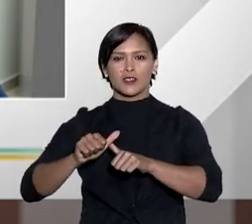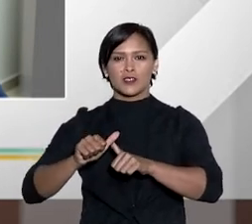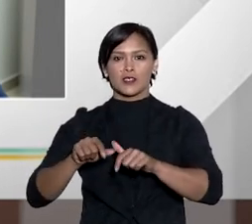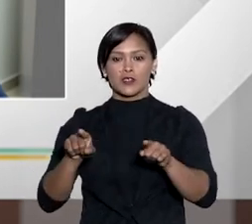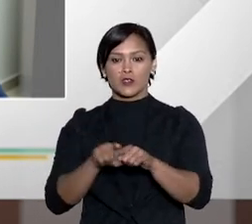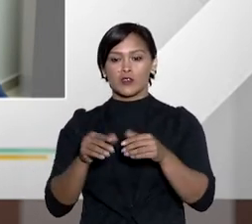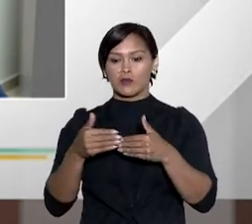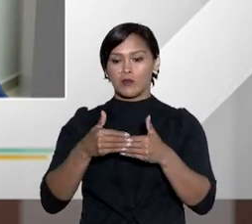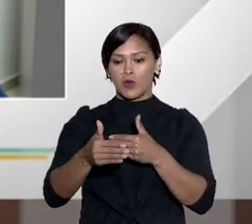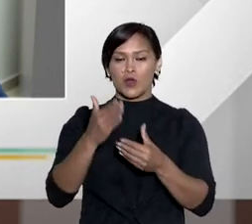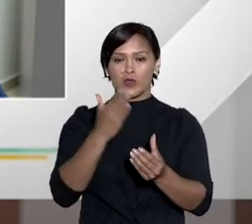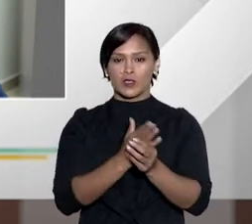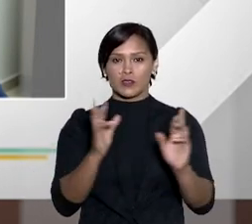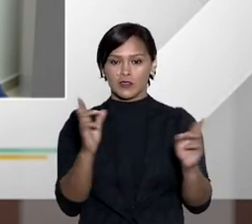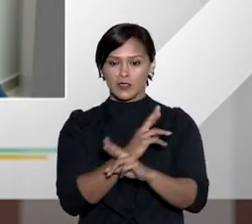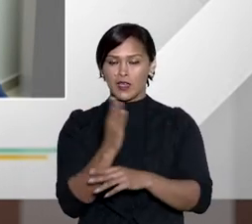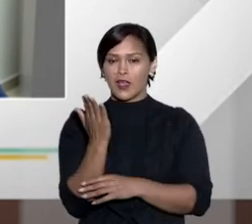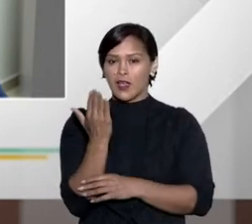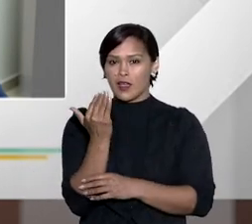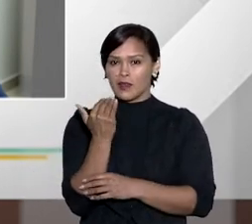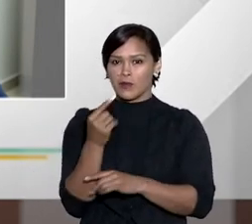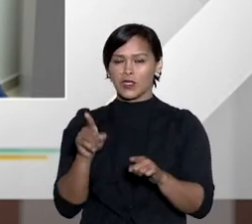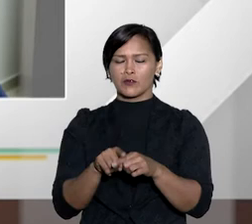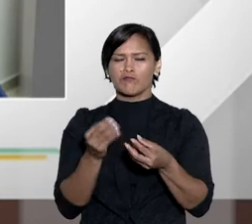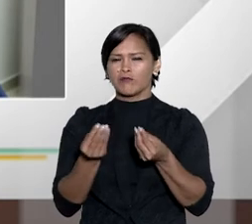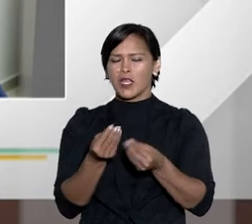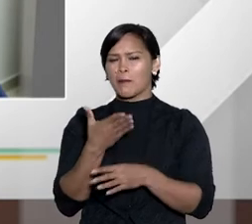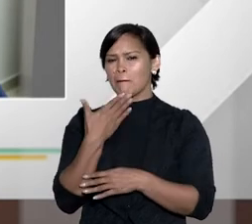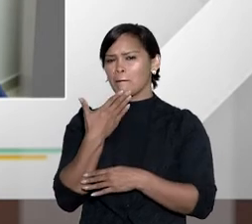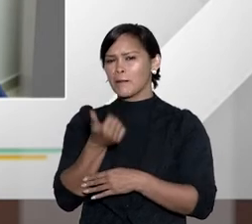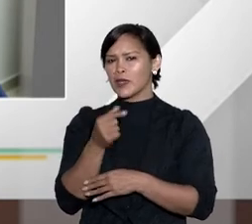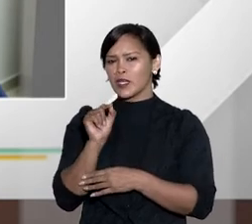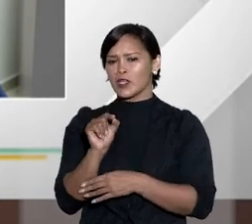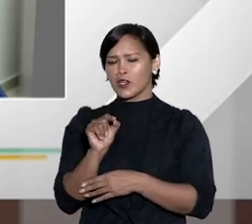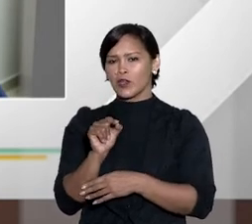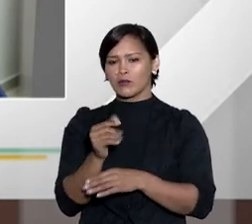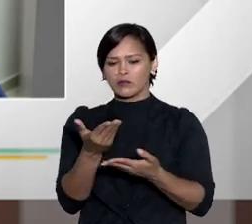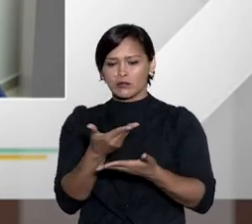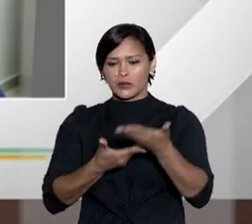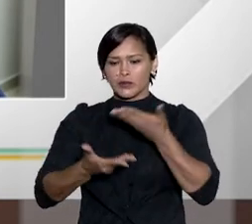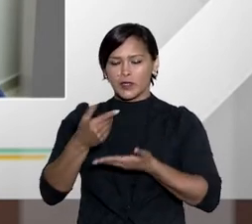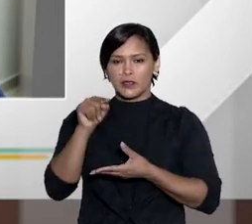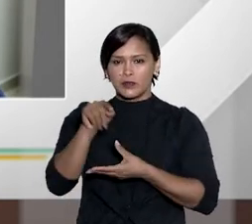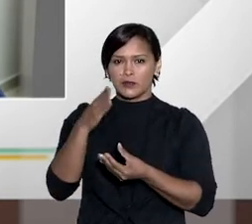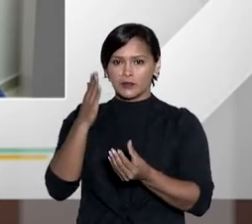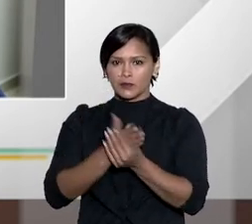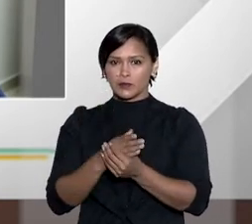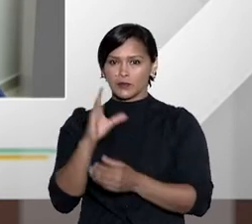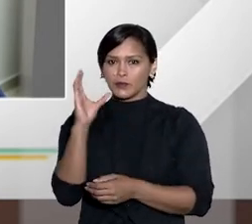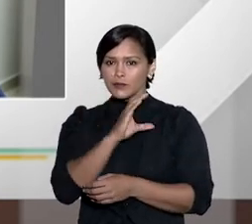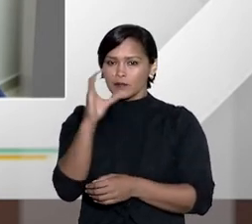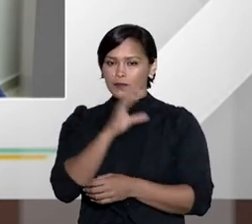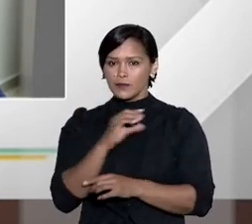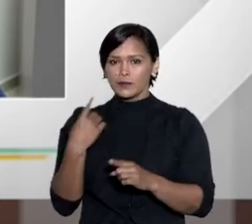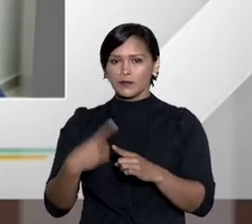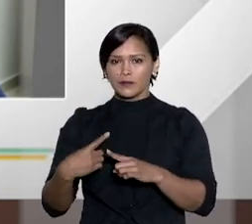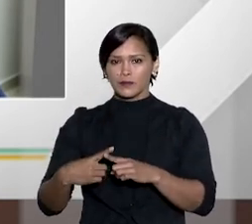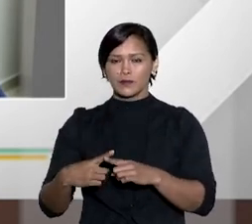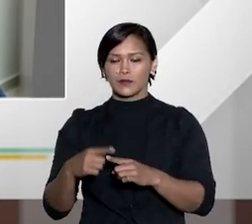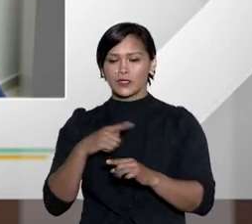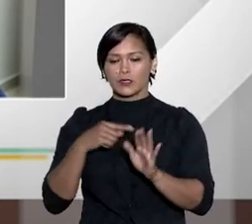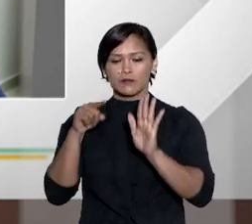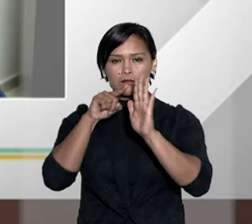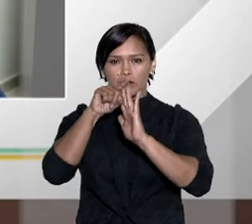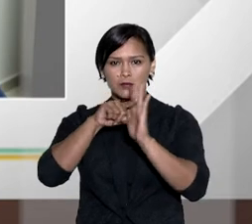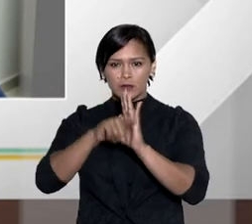Linhares eu gostaria de saber da sua avaliação sobre processos relacionados a alimentos não seria melhor que a tramitação